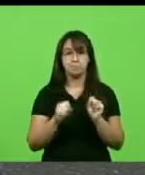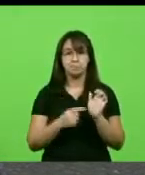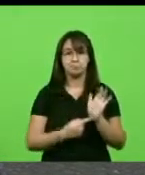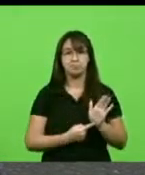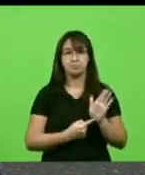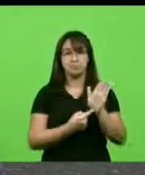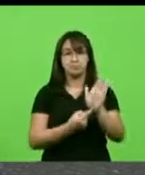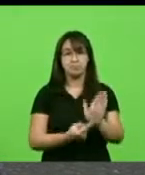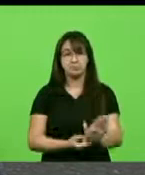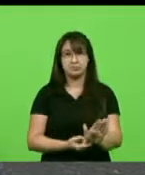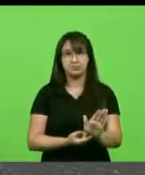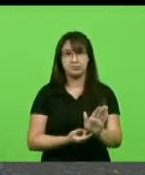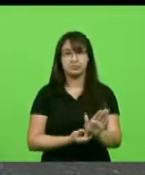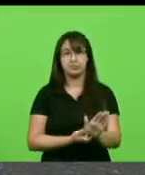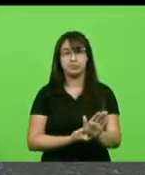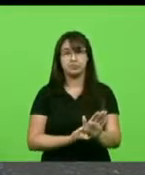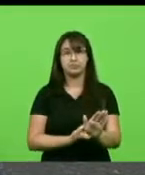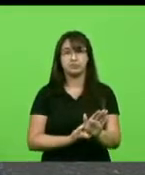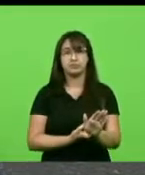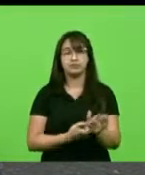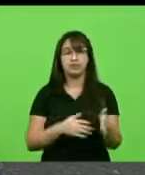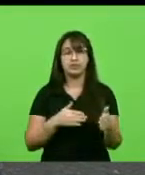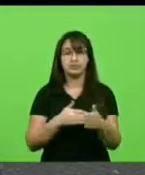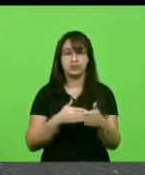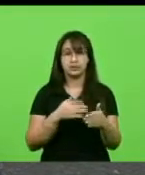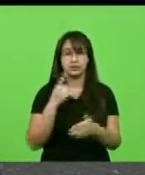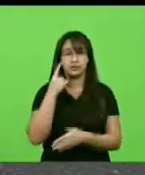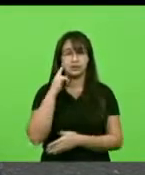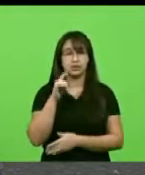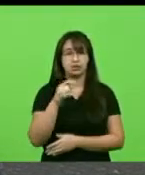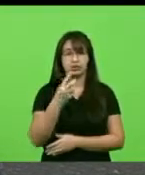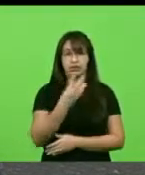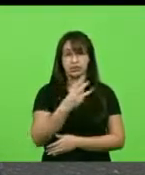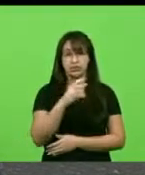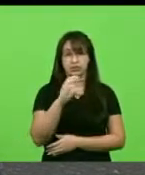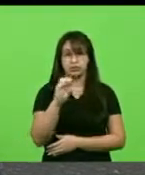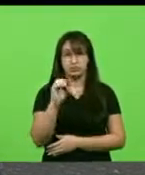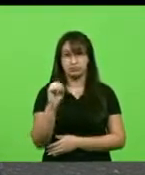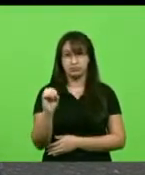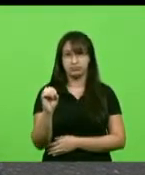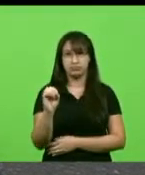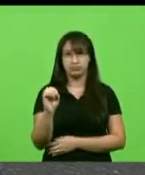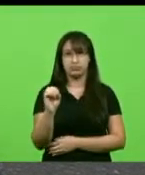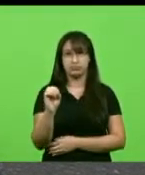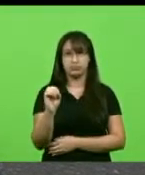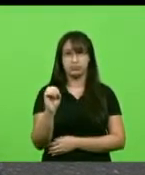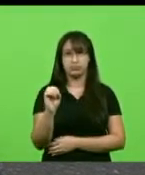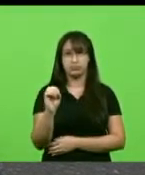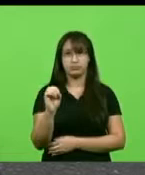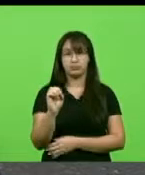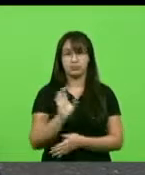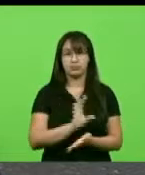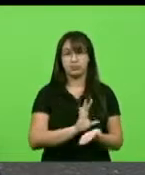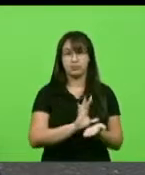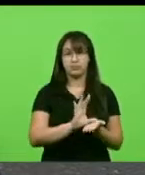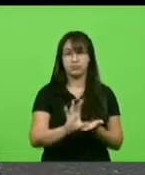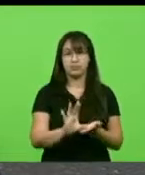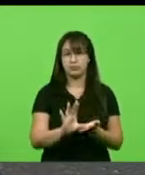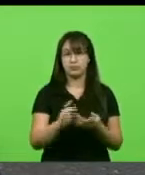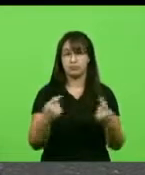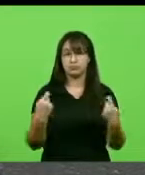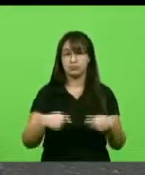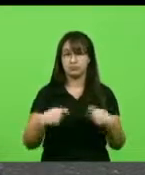apresente até o dia 30 apresenta os investimentos necessários para